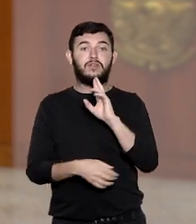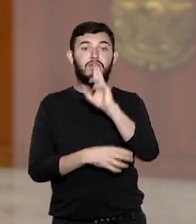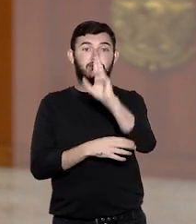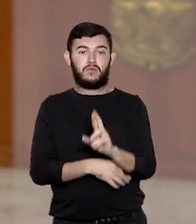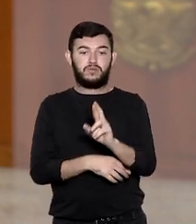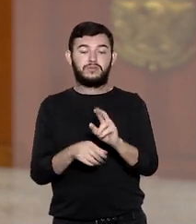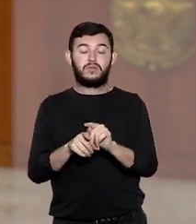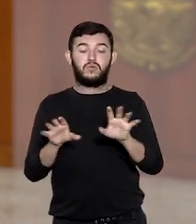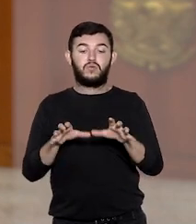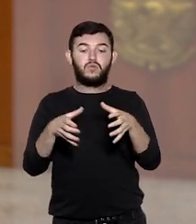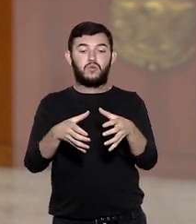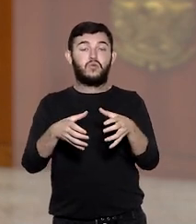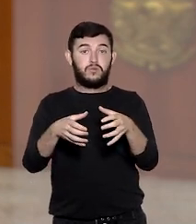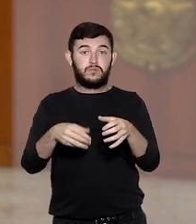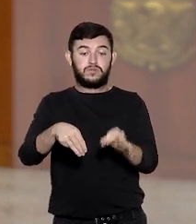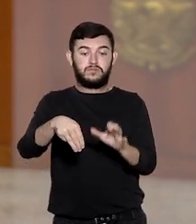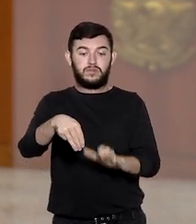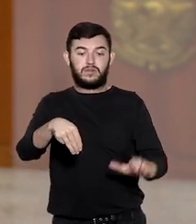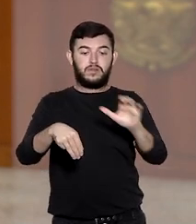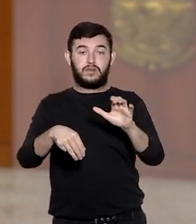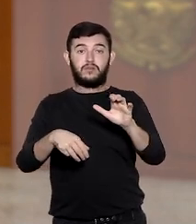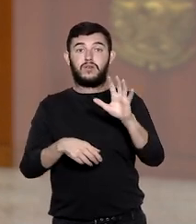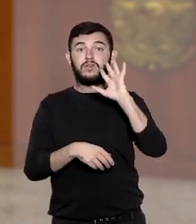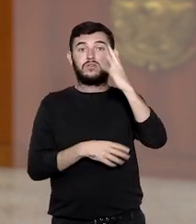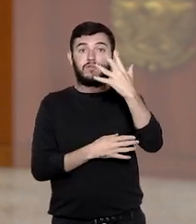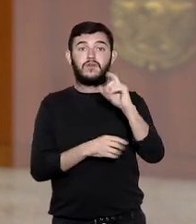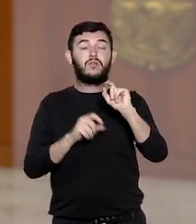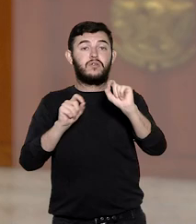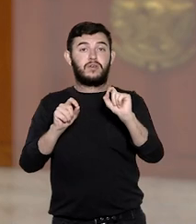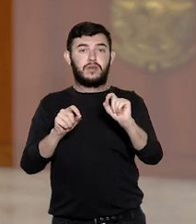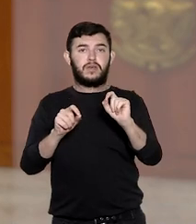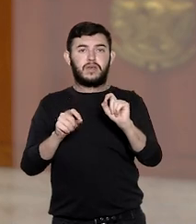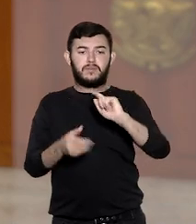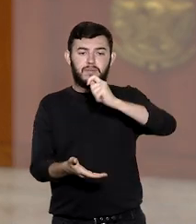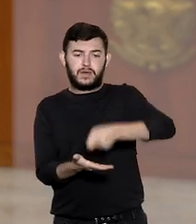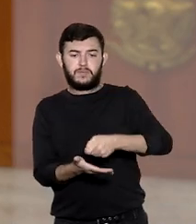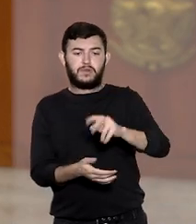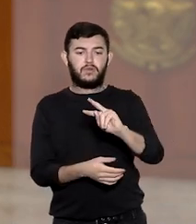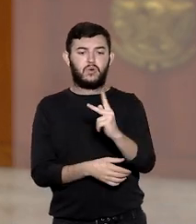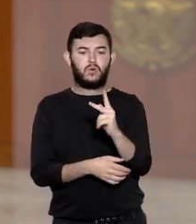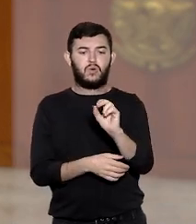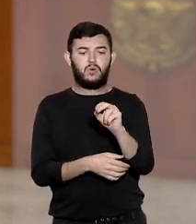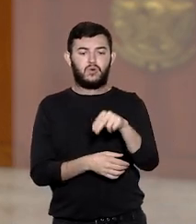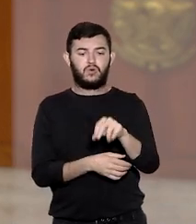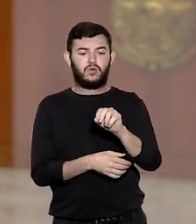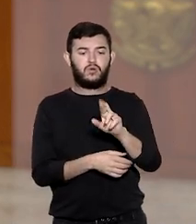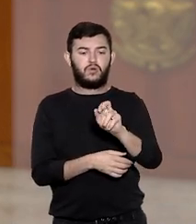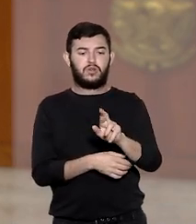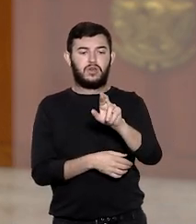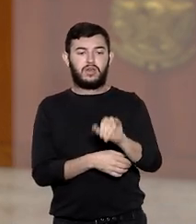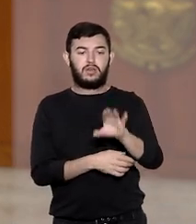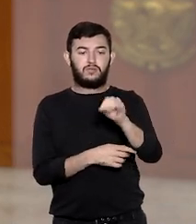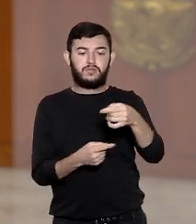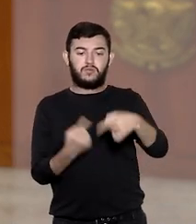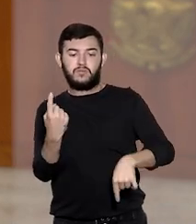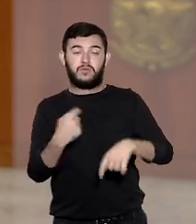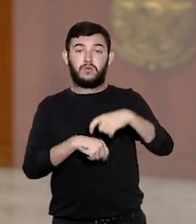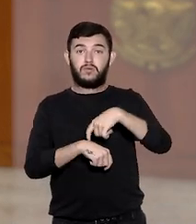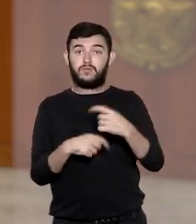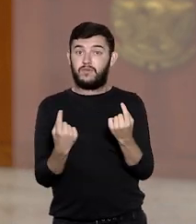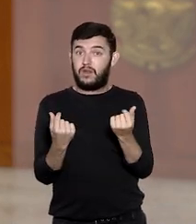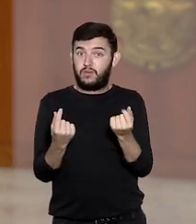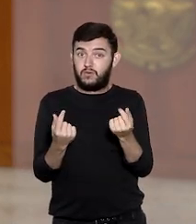Especial estabeleceu as teses de que a fixação dos honorários por apreciação equitativa não é permitida quando os valores da